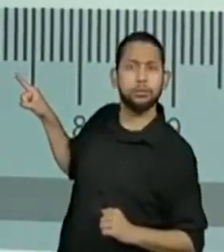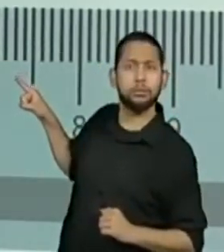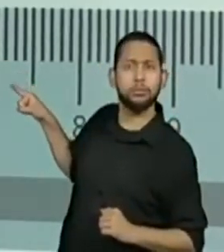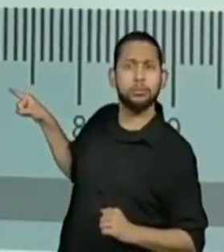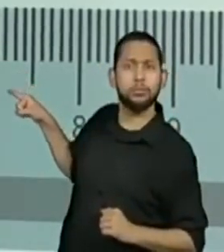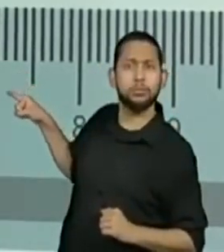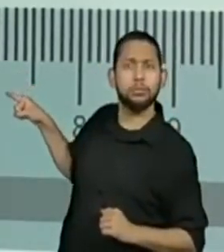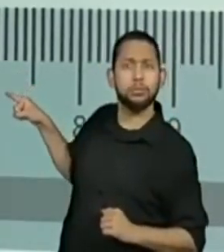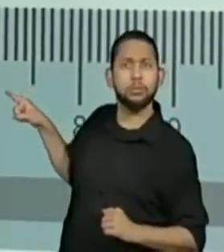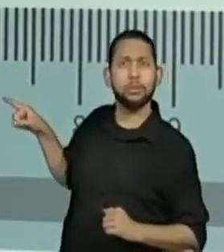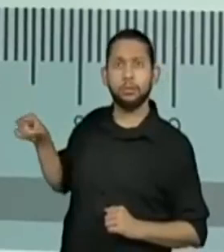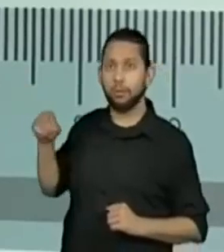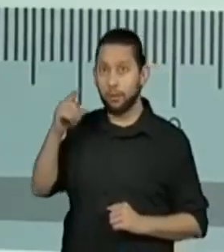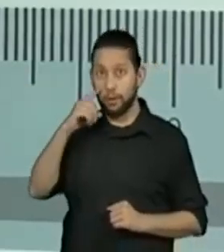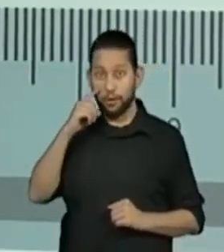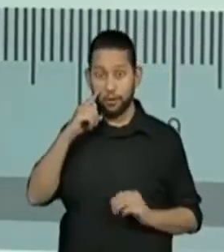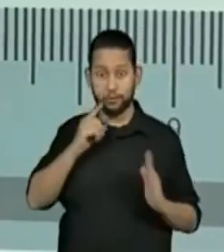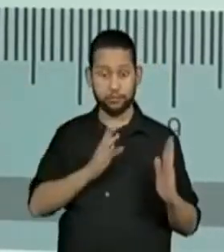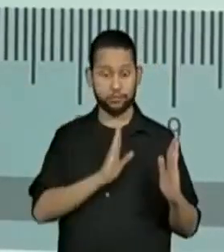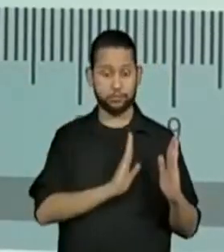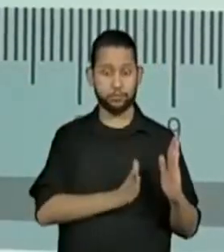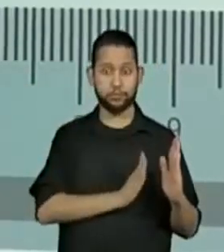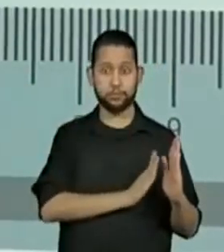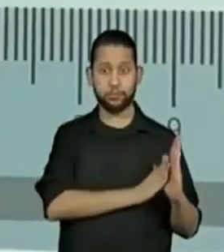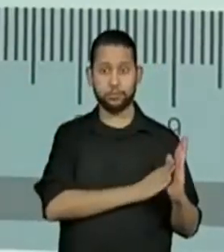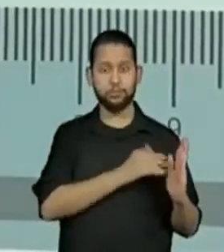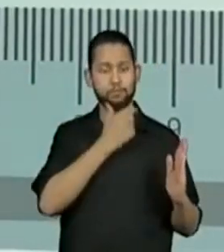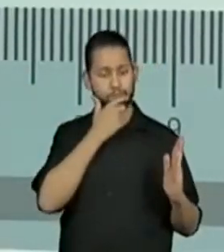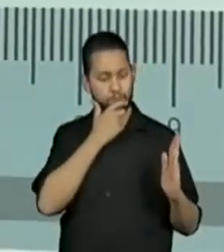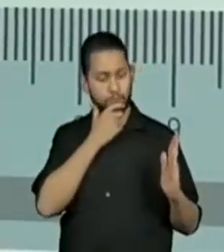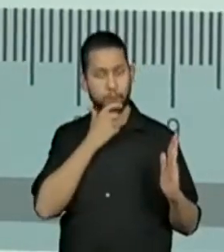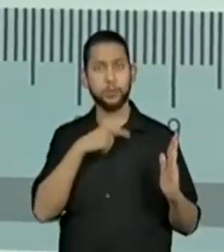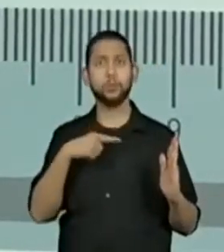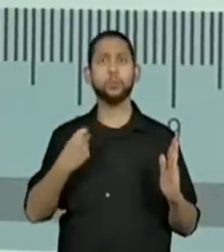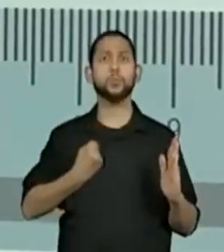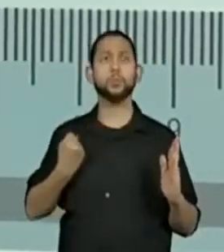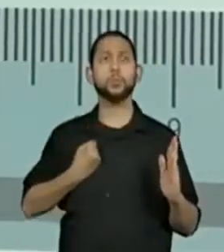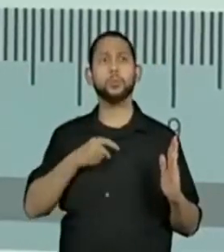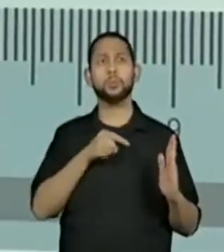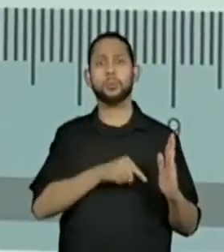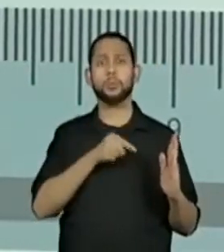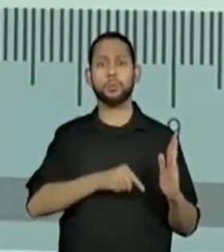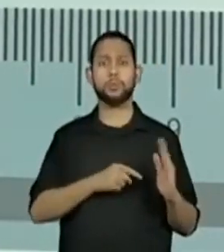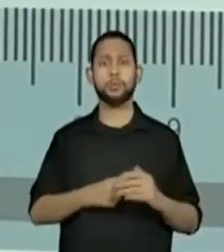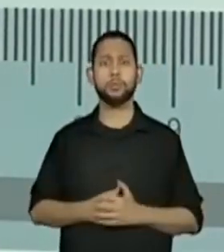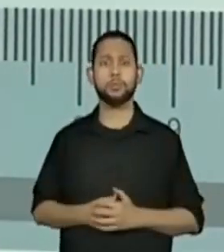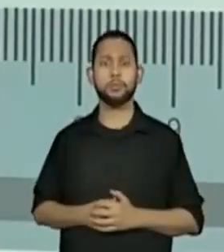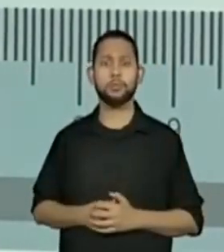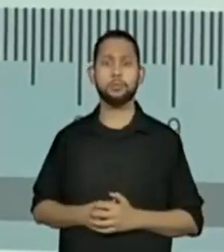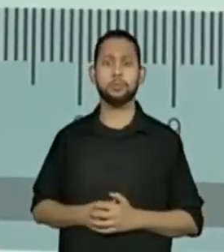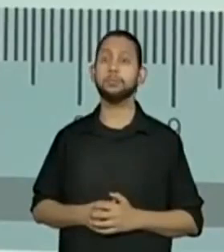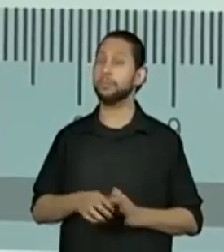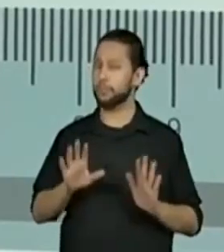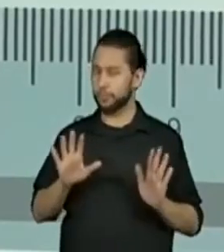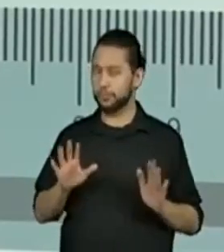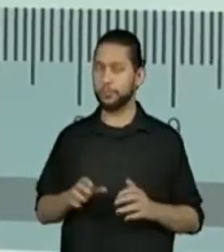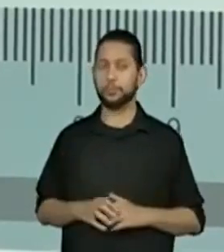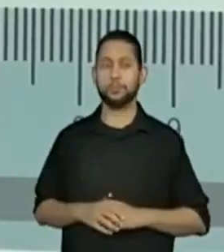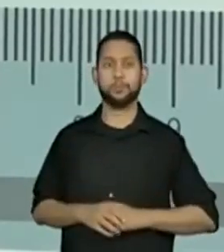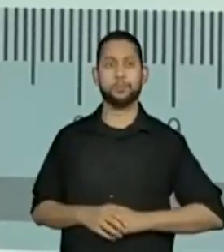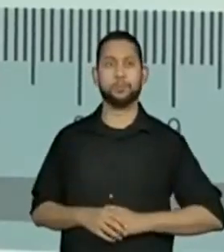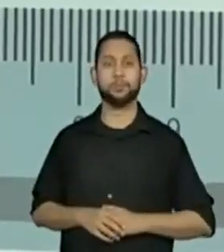A qual graduação, a qual marcação da régua. Que ponto é esse? Bom, vamos continuar lendo.